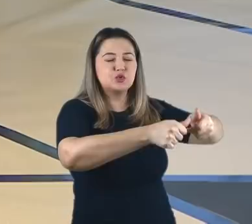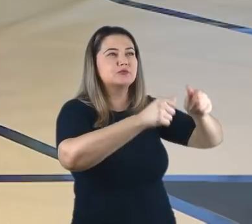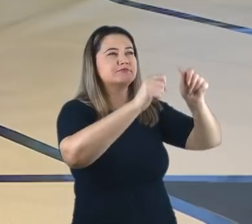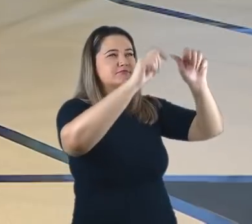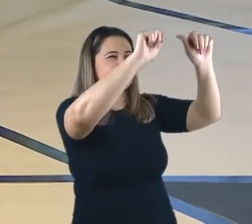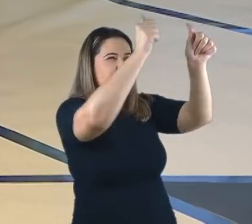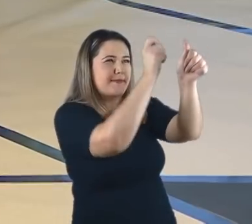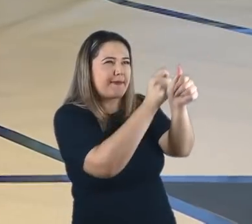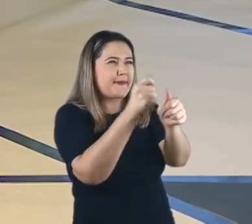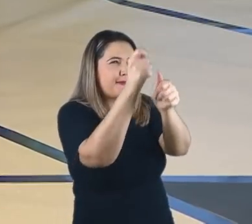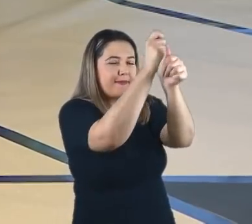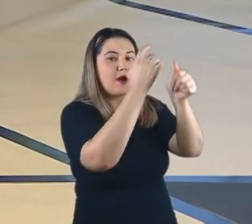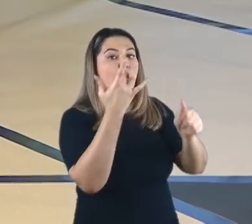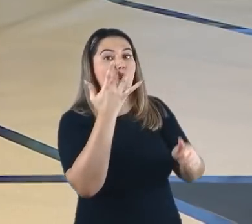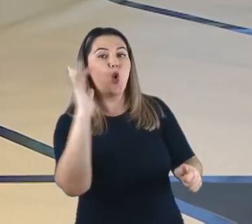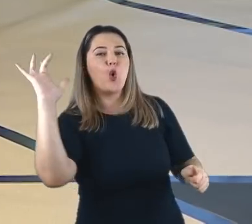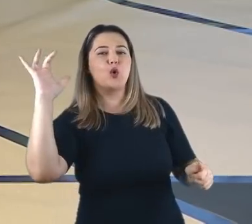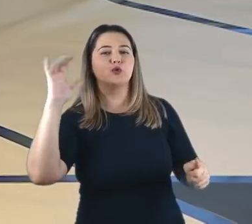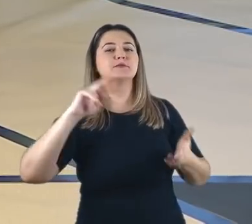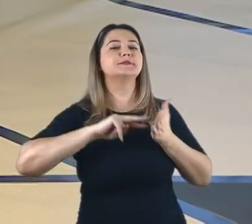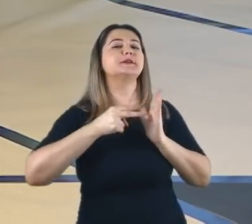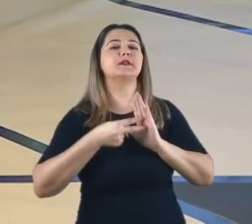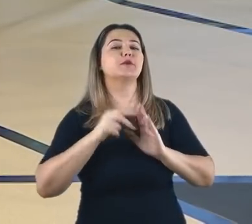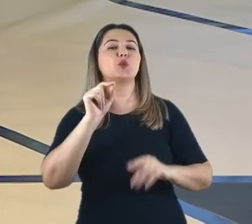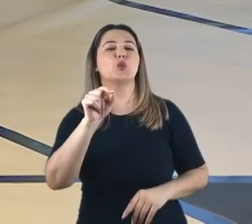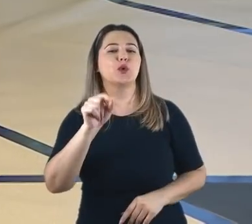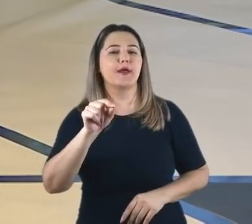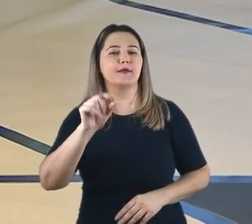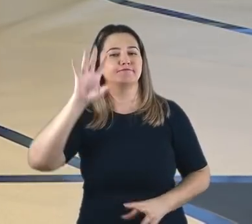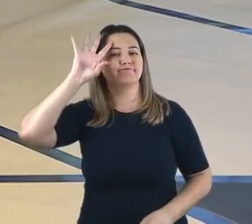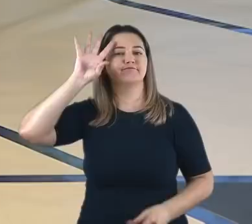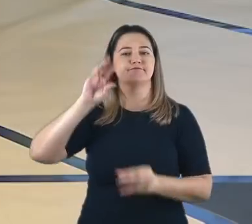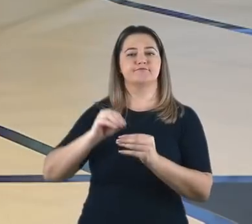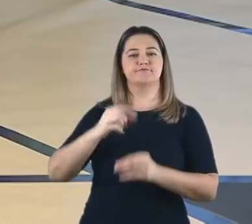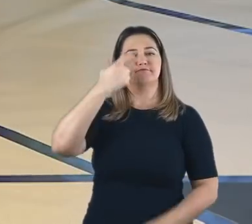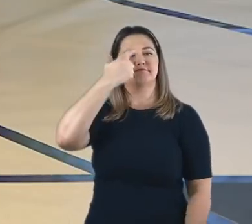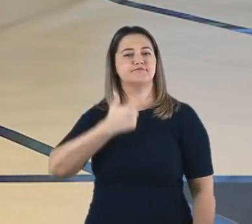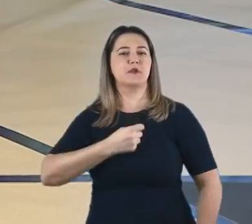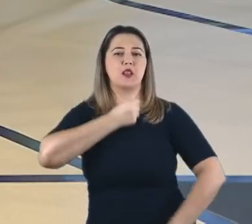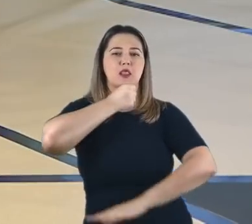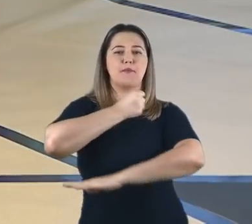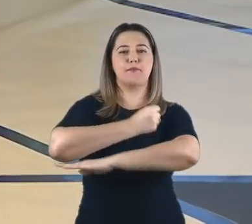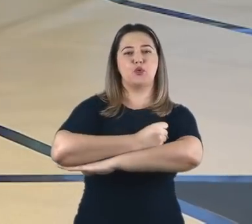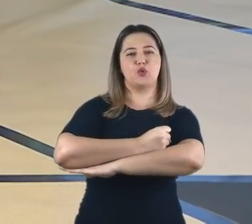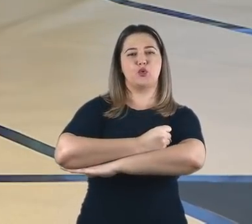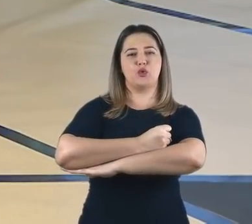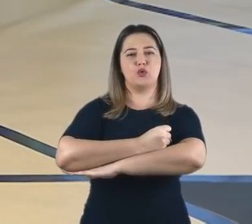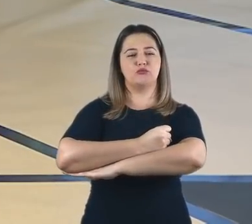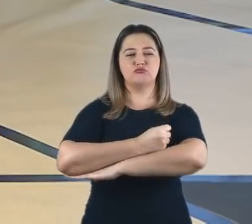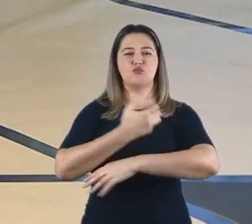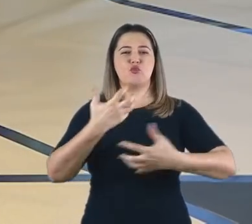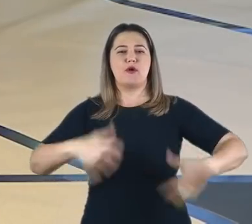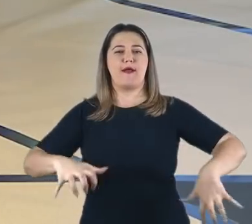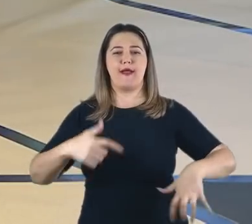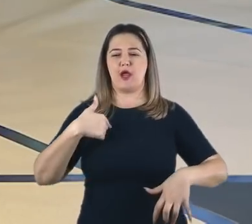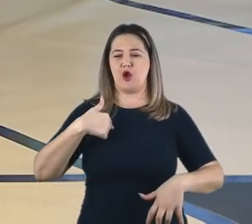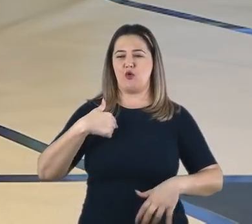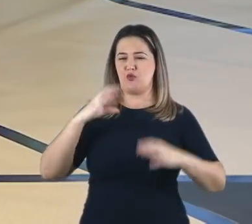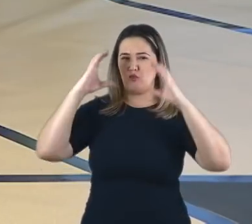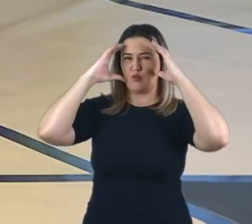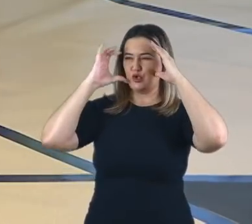de revestimento de ouro. Isto sugere que Nabucodonosor ergueu esta imagem de maneira insana e